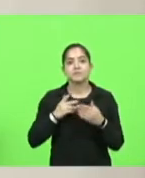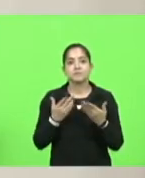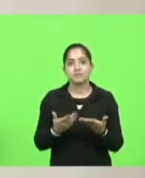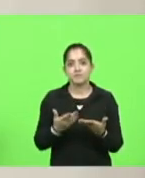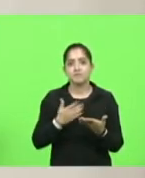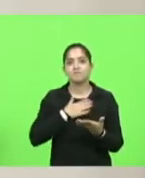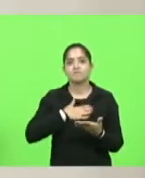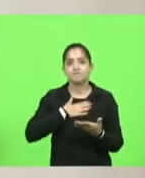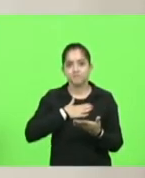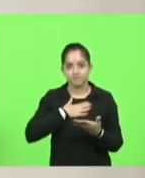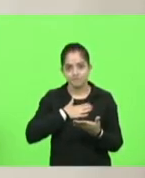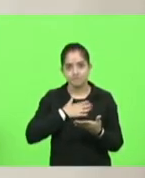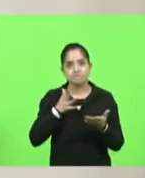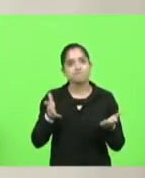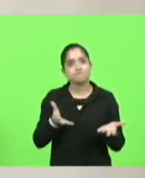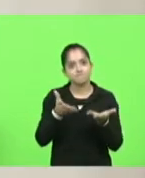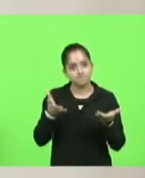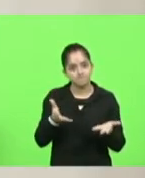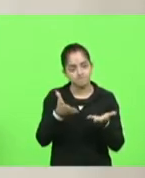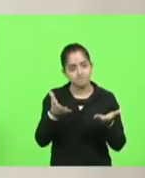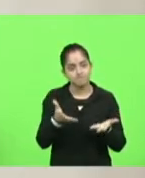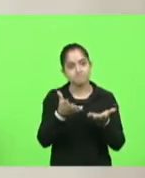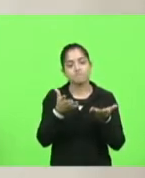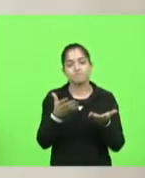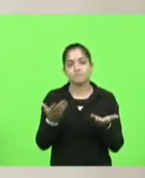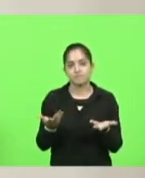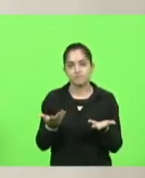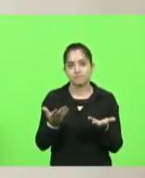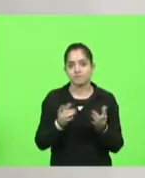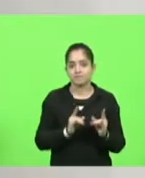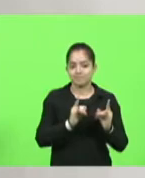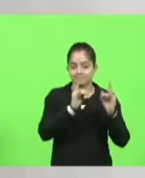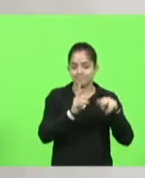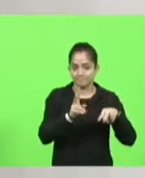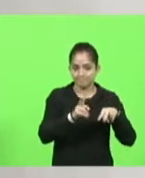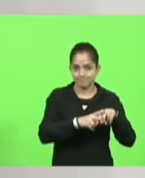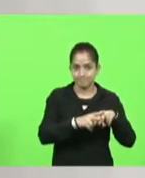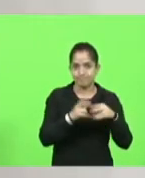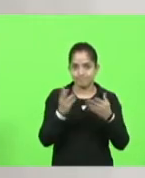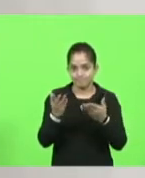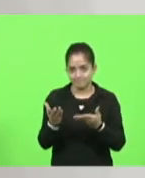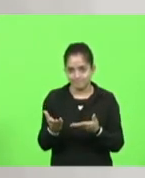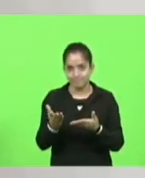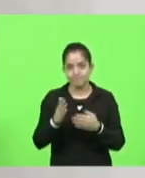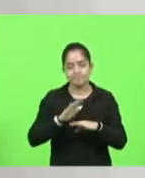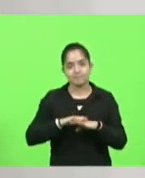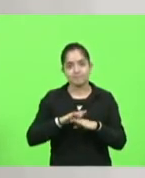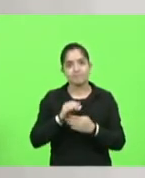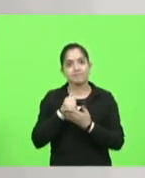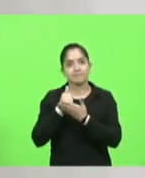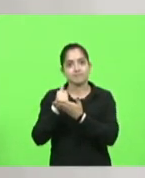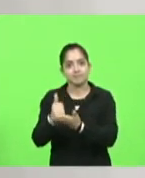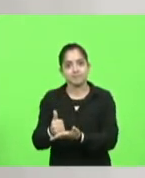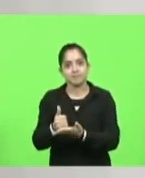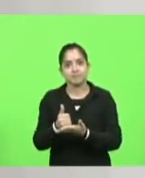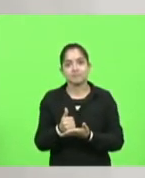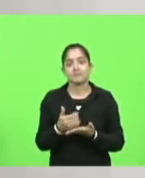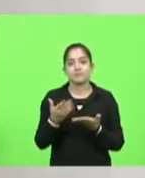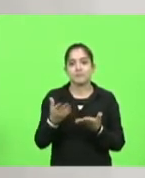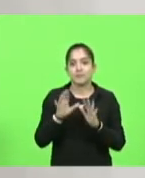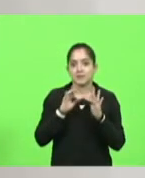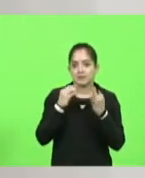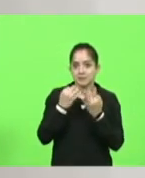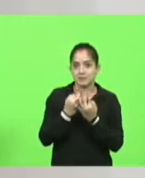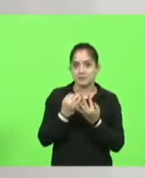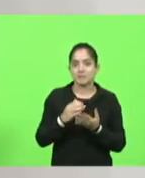vossa excelência promove nas nossas unidades penitenciárias, senhor presidente. Santa Catarina tem uma dívida com vossa excelência e com sua família que já é